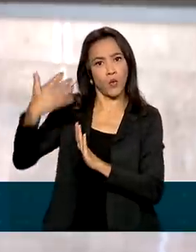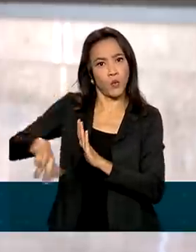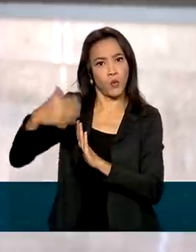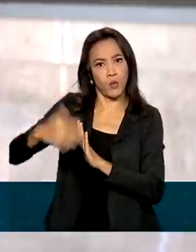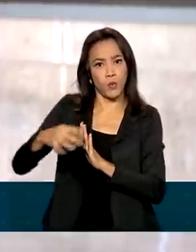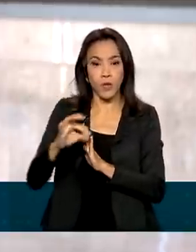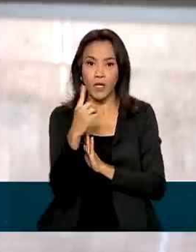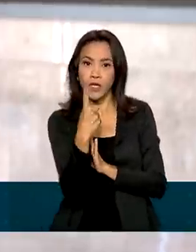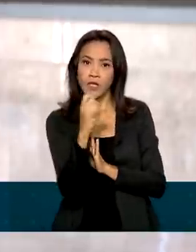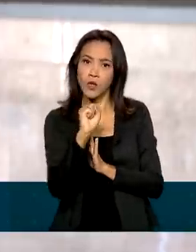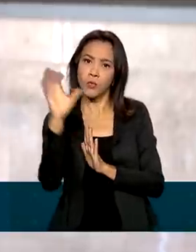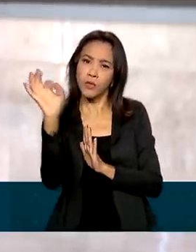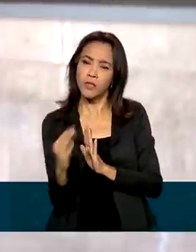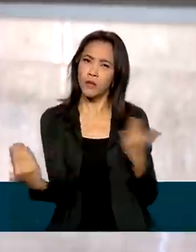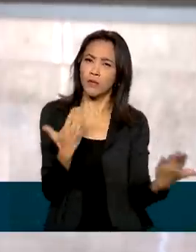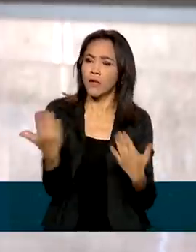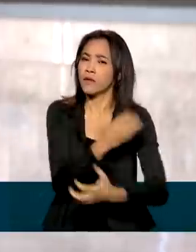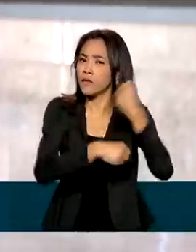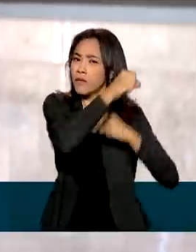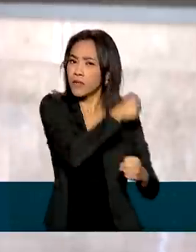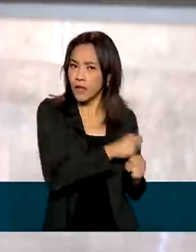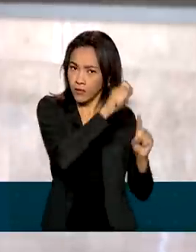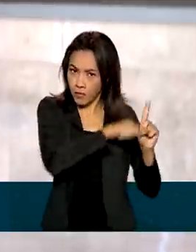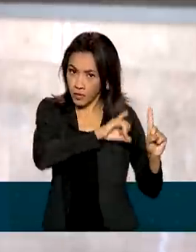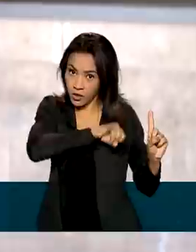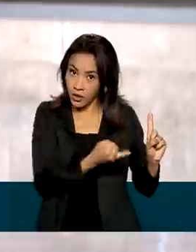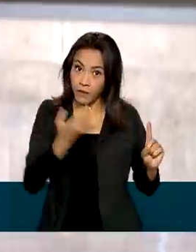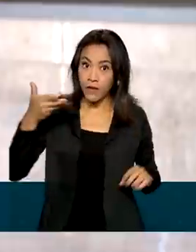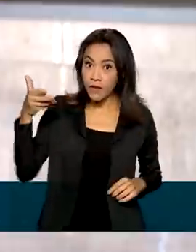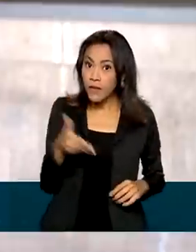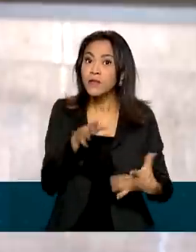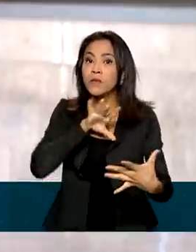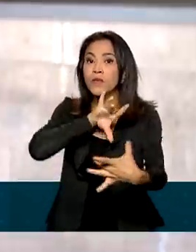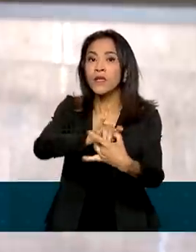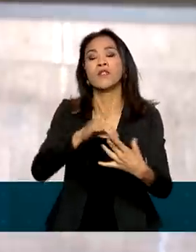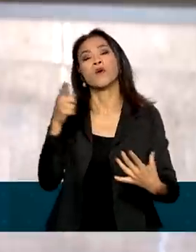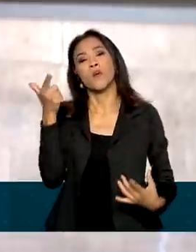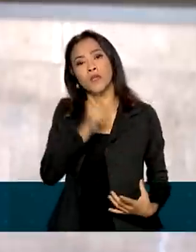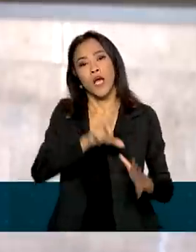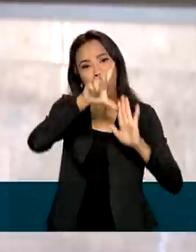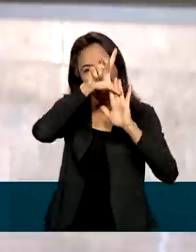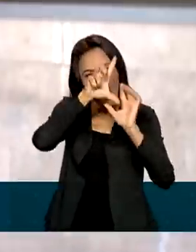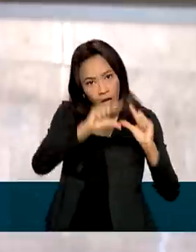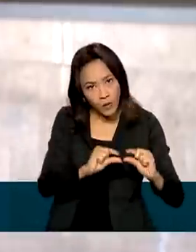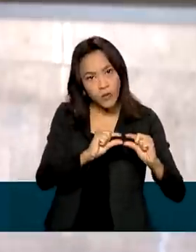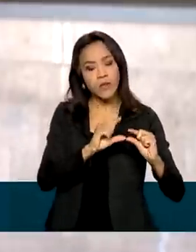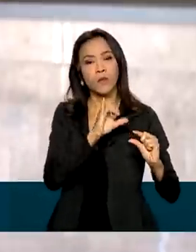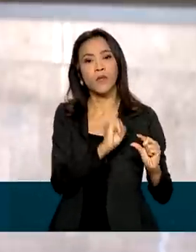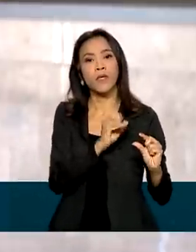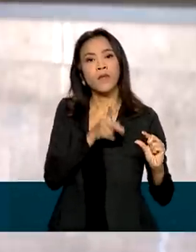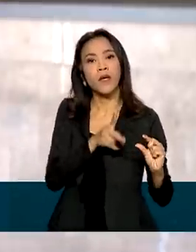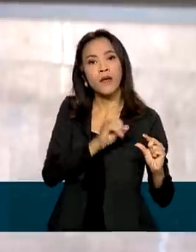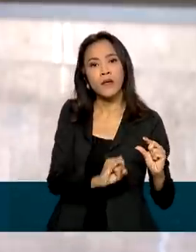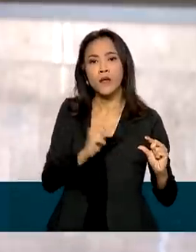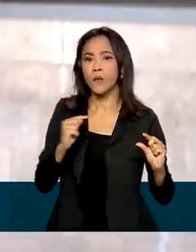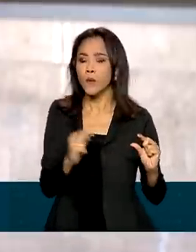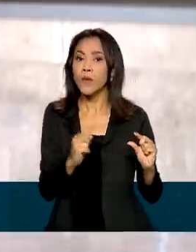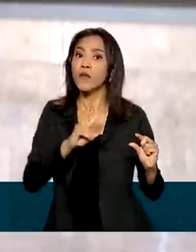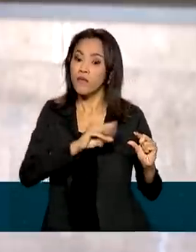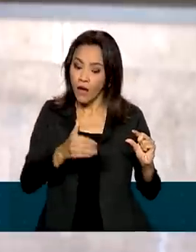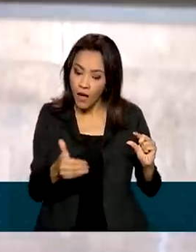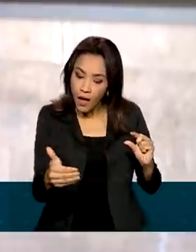em relação a janeiro do ano passado. Nesse cenário, permitiu a redução do imposto do IPI, que vai proporcionar uma